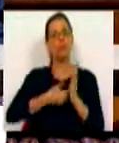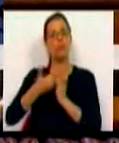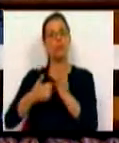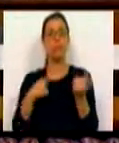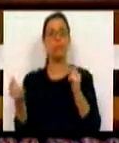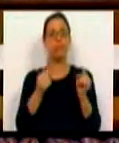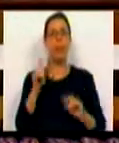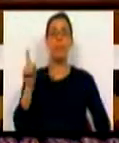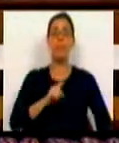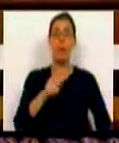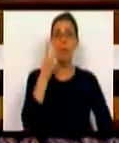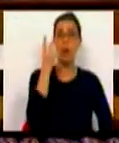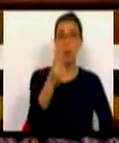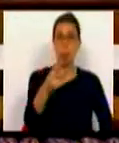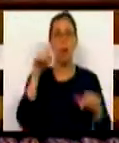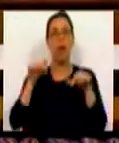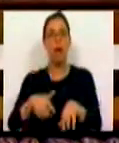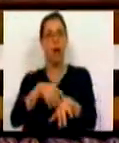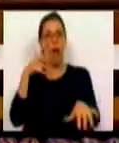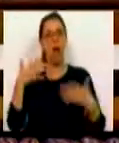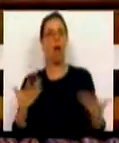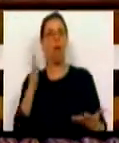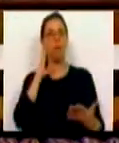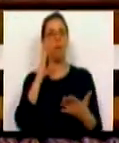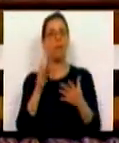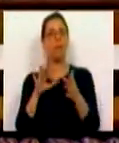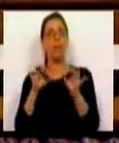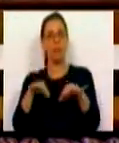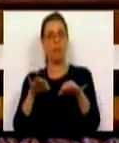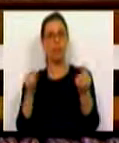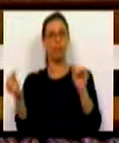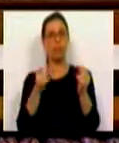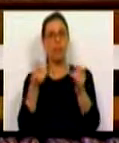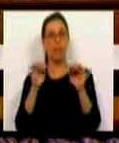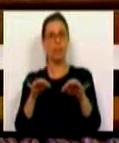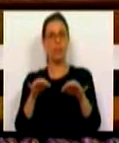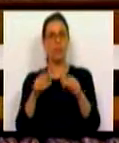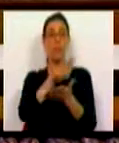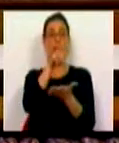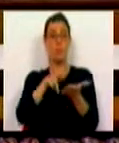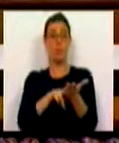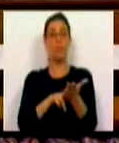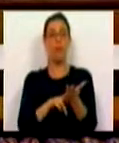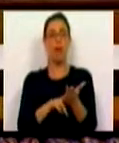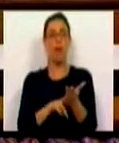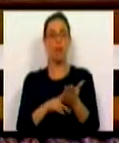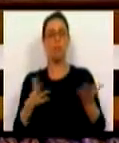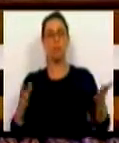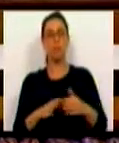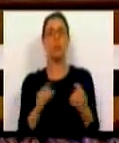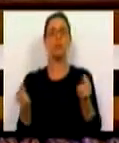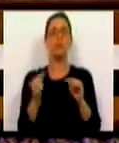discutimos por duas vezes aqui no Parlamento, e que está agora em fase final de discussão. Discussão e aprovação, enfim,